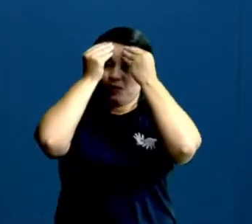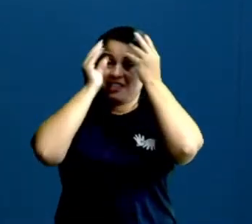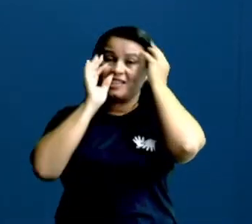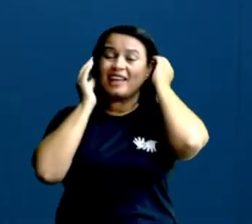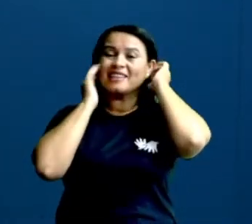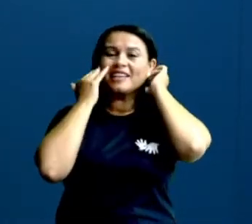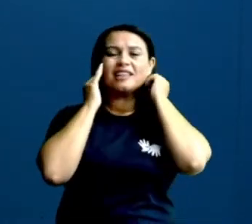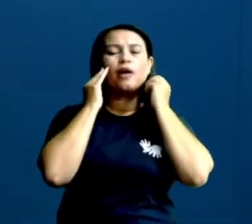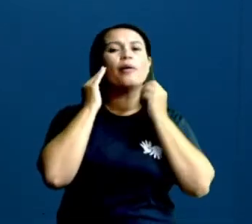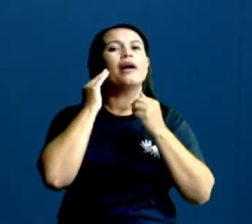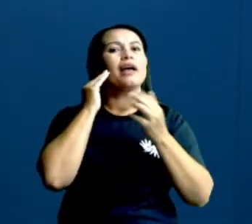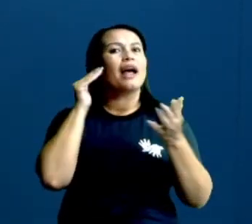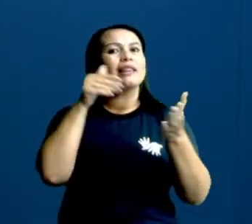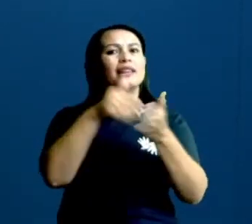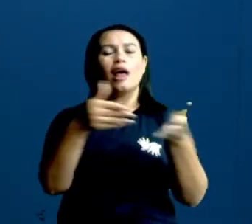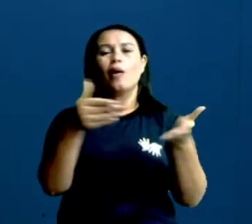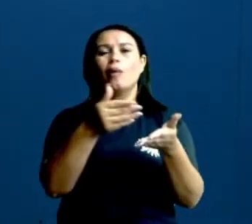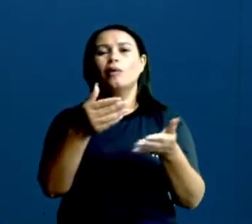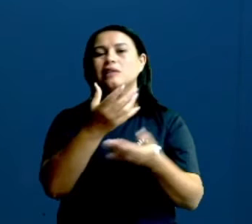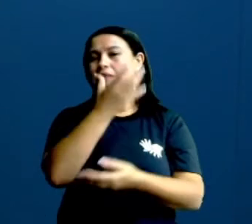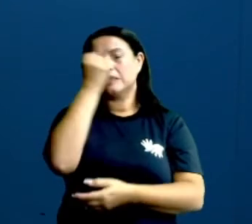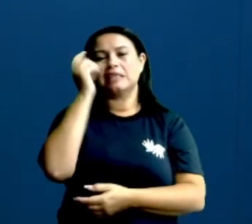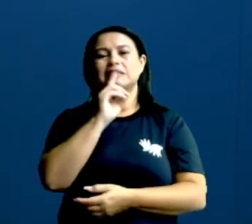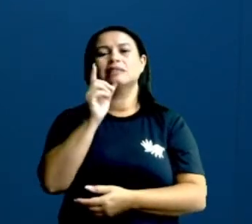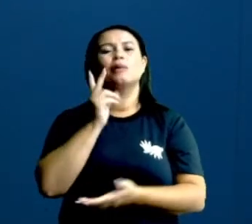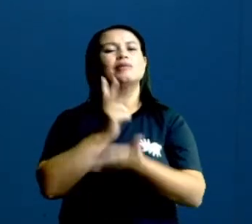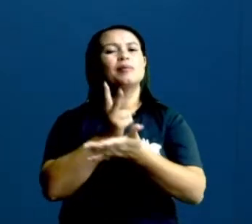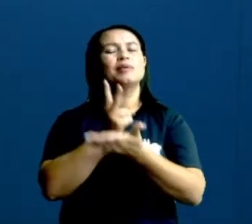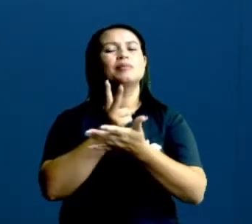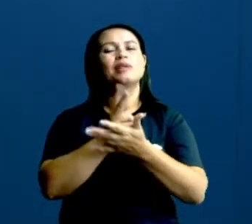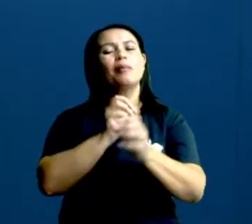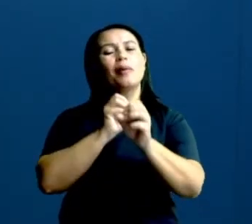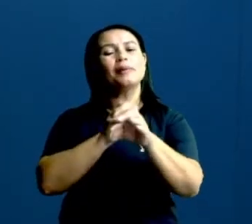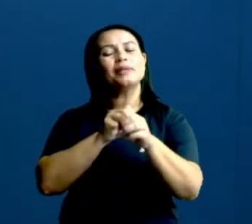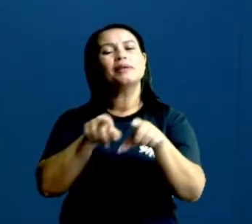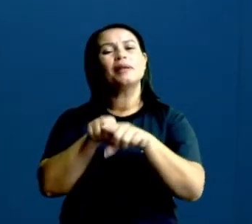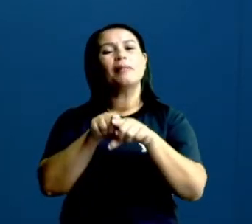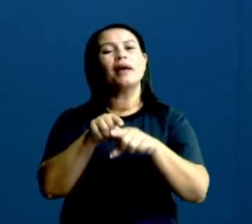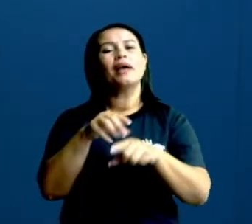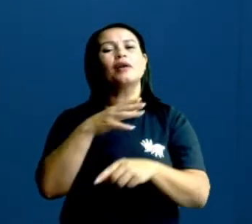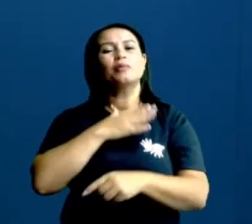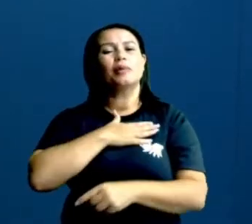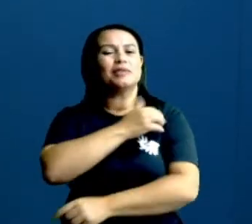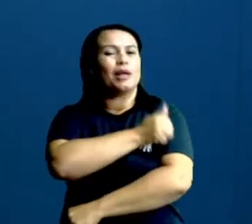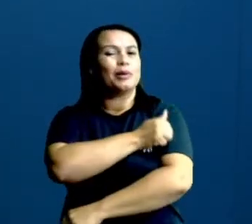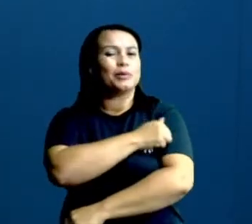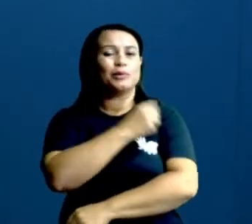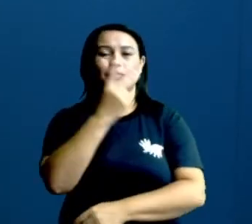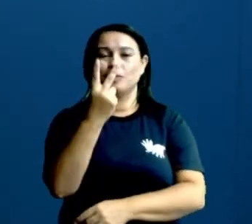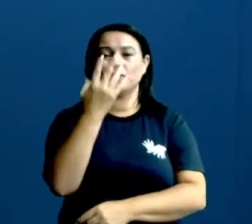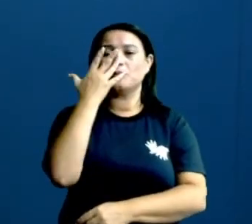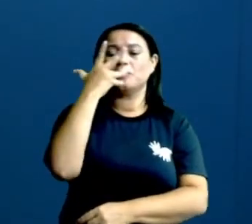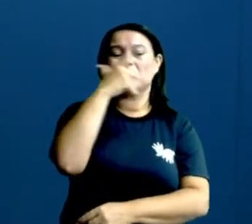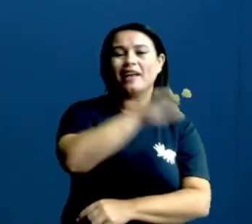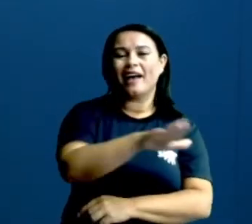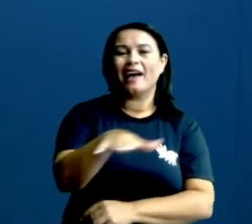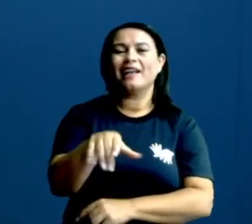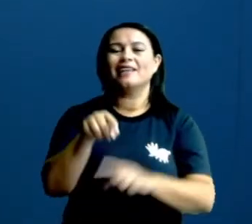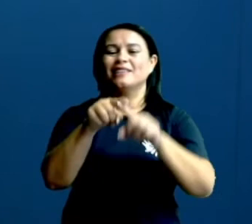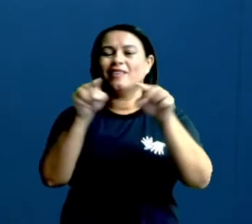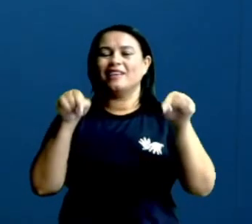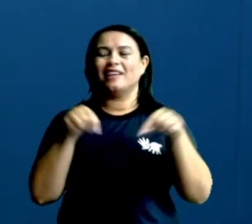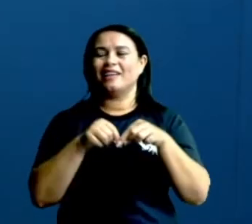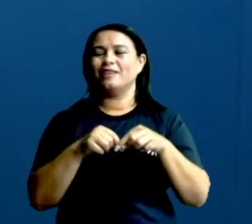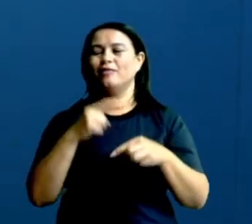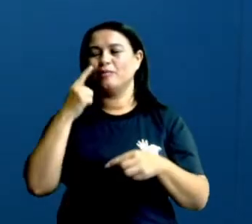Assim pra gente memorizar. E até hoje eu não esqueci. E eu agora passo para os meus alunos. Dois pi R ao quadrado. Já pensou? Então